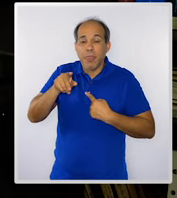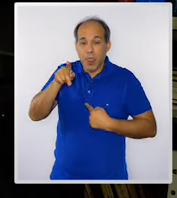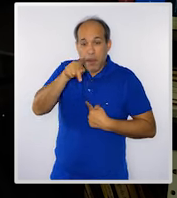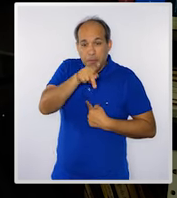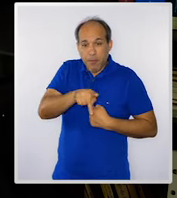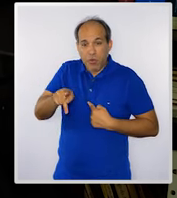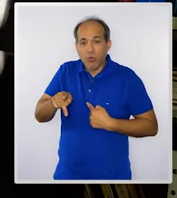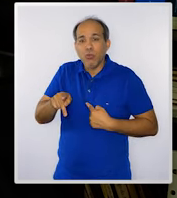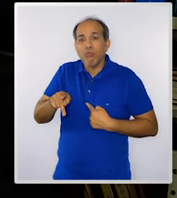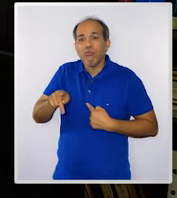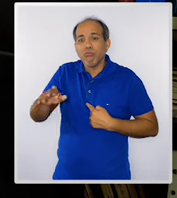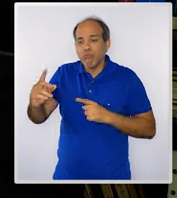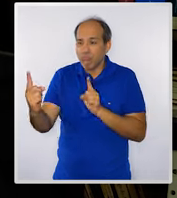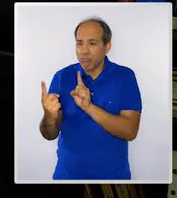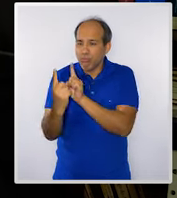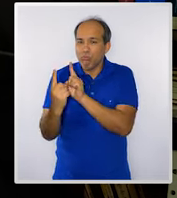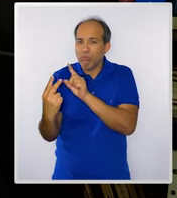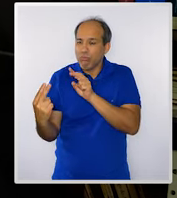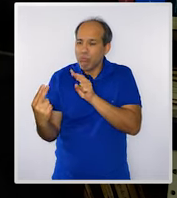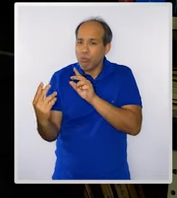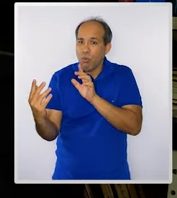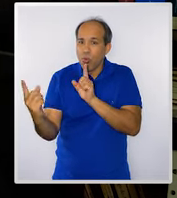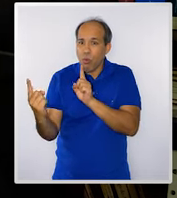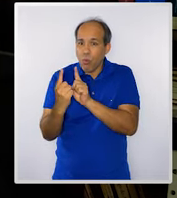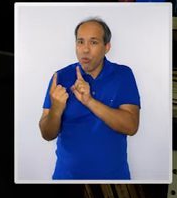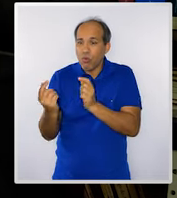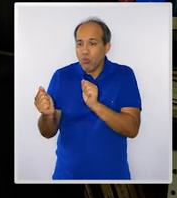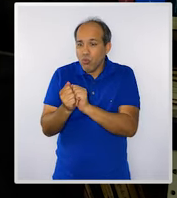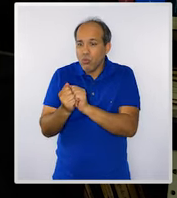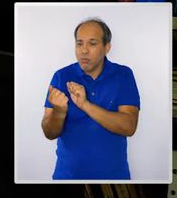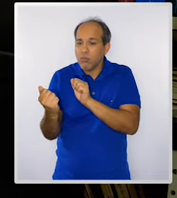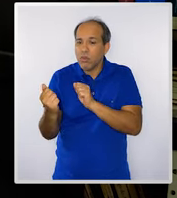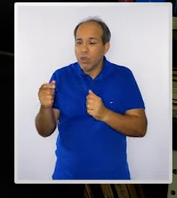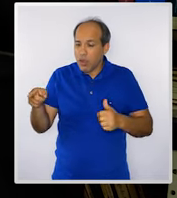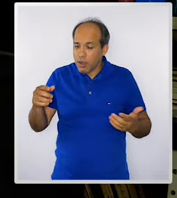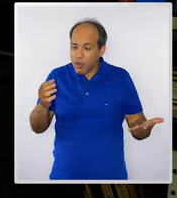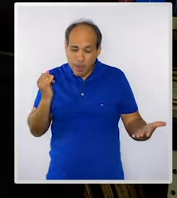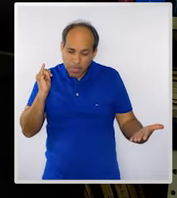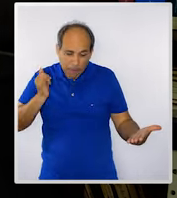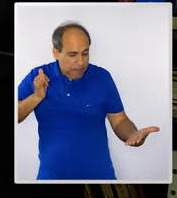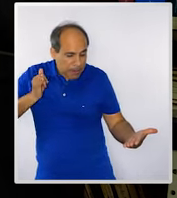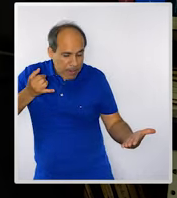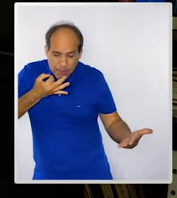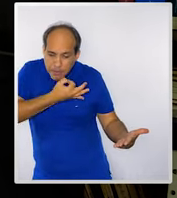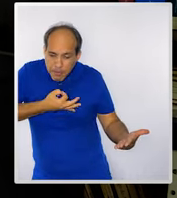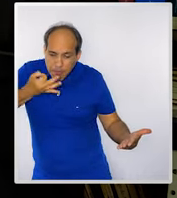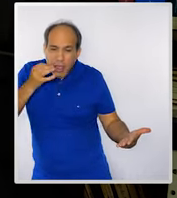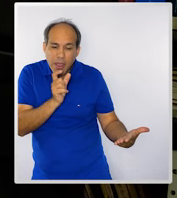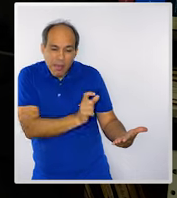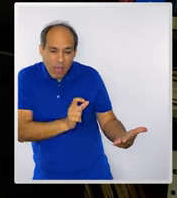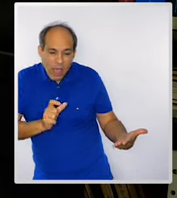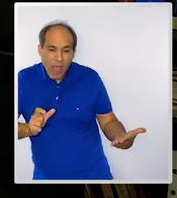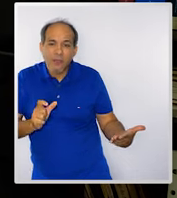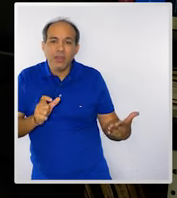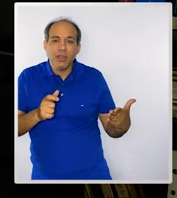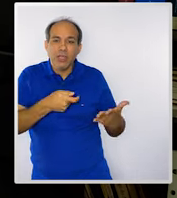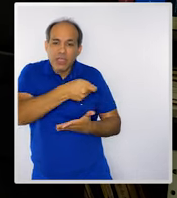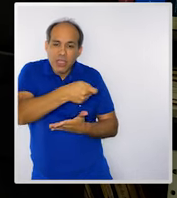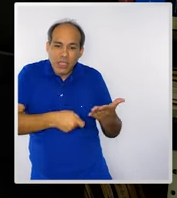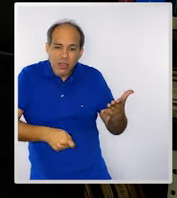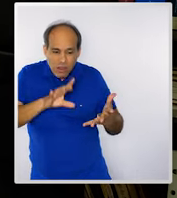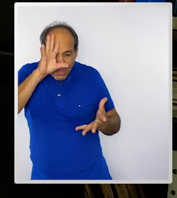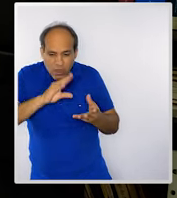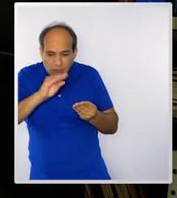professor pega o aluno na frente dele e bota o aluno para ler palavras, textos, decodificar